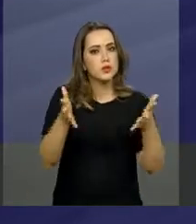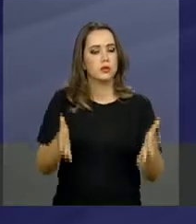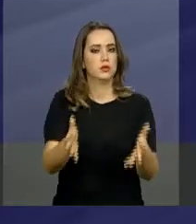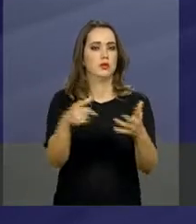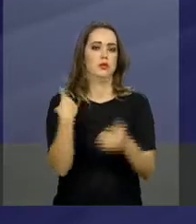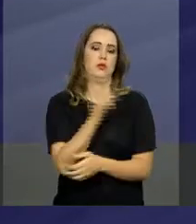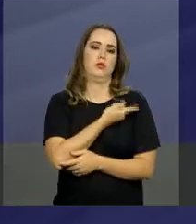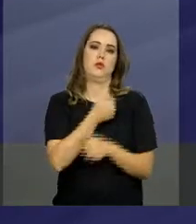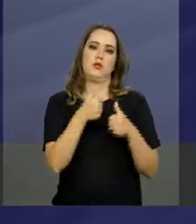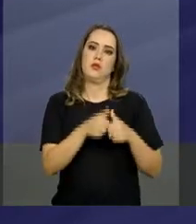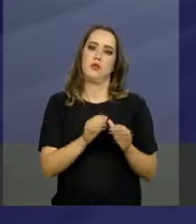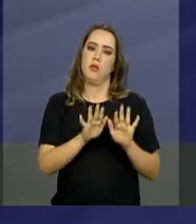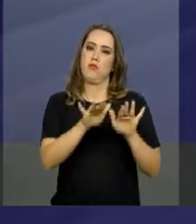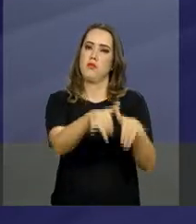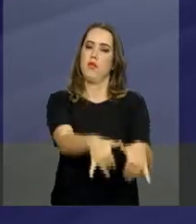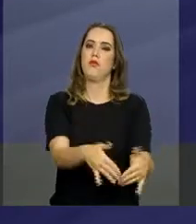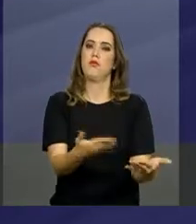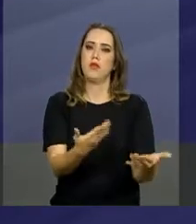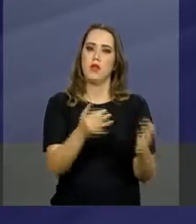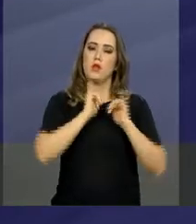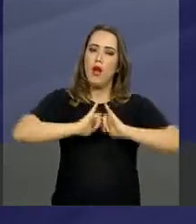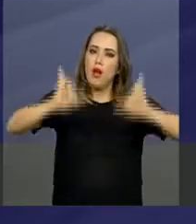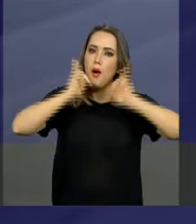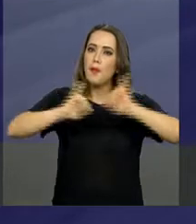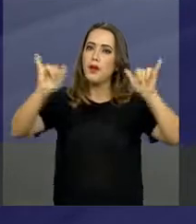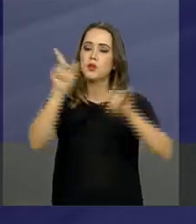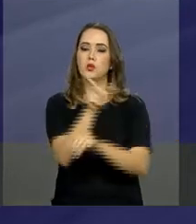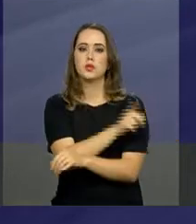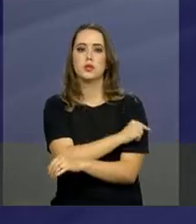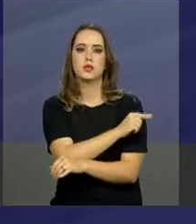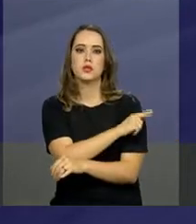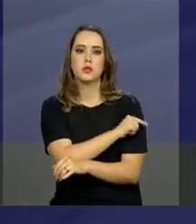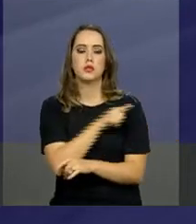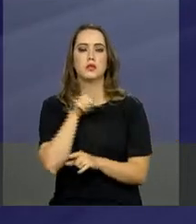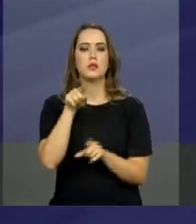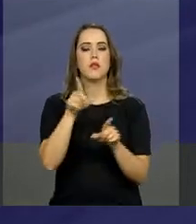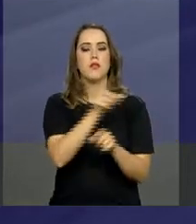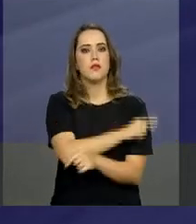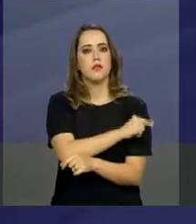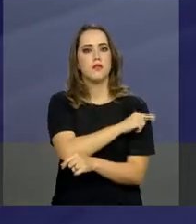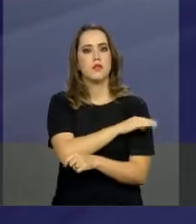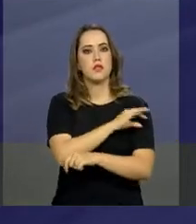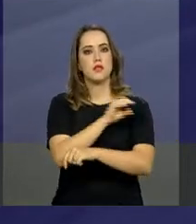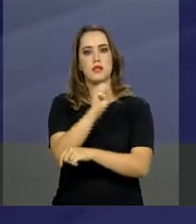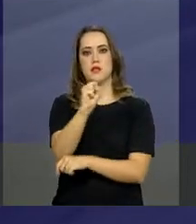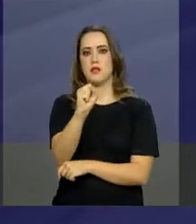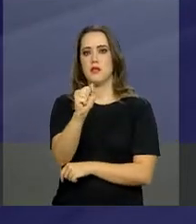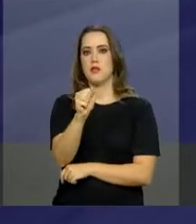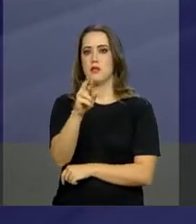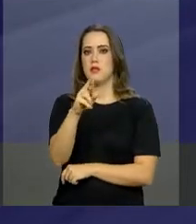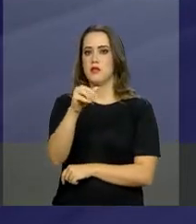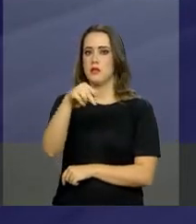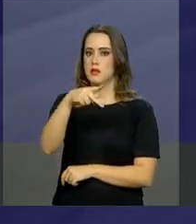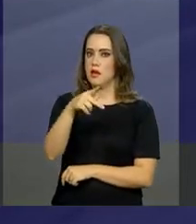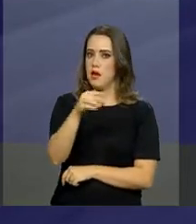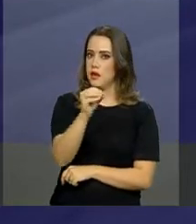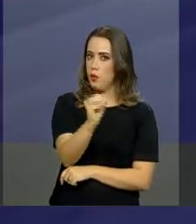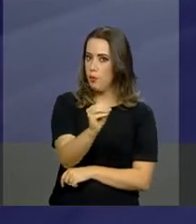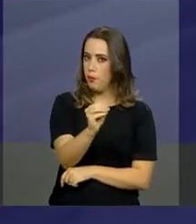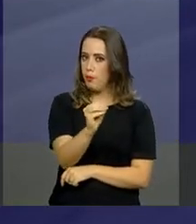chegando ao fim da campanha de vacinação contra o sarampo e contra